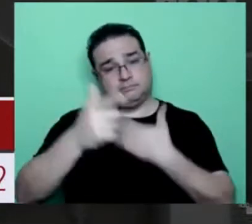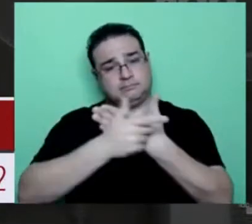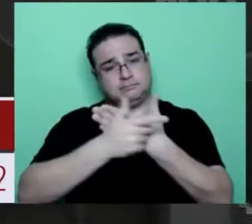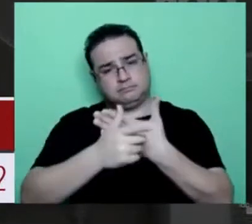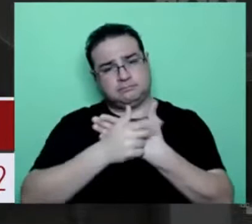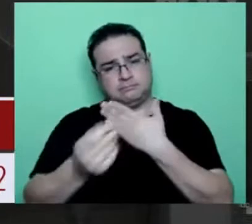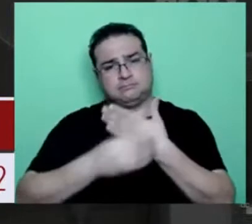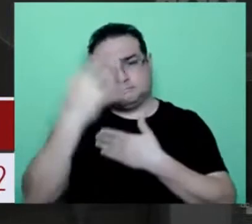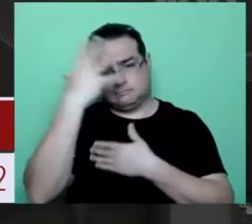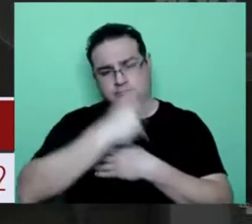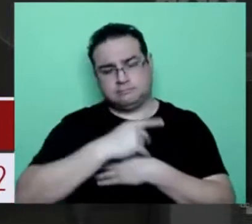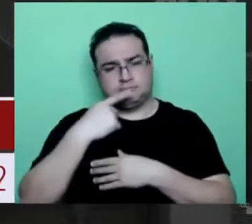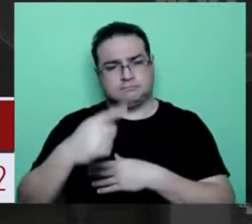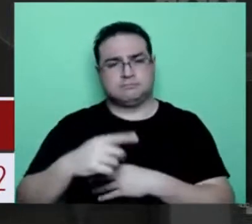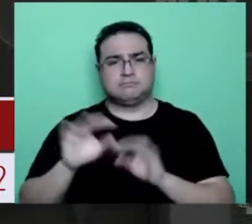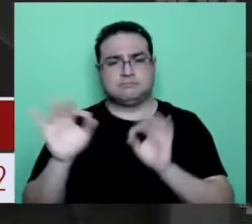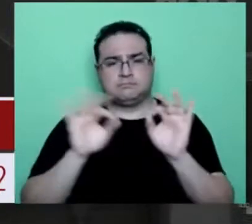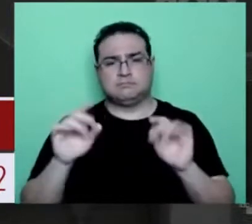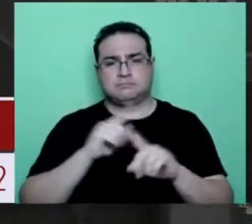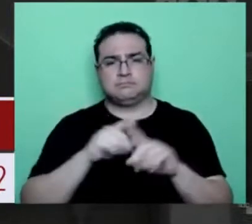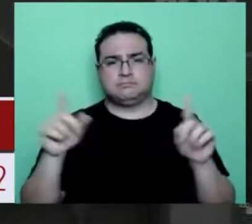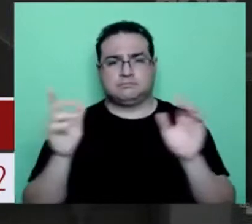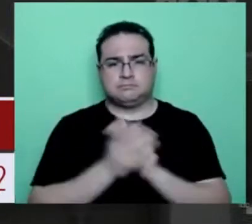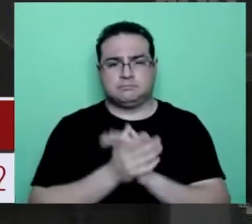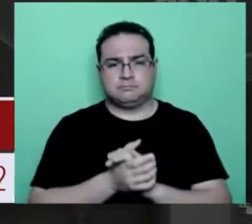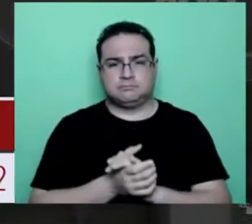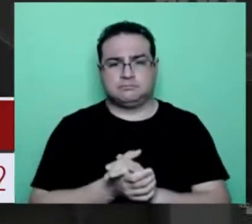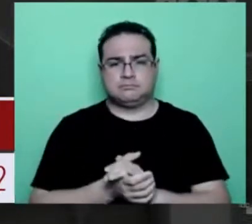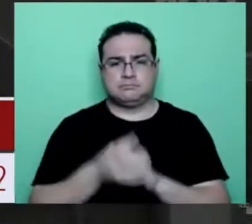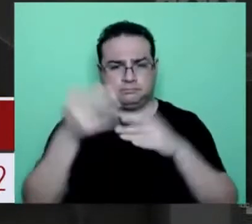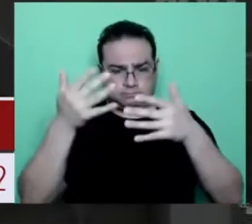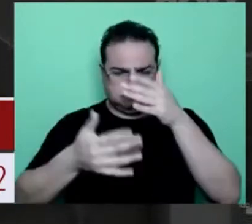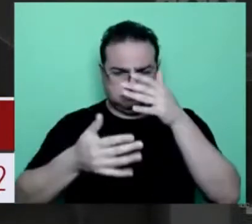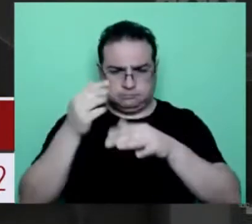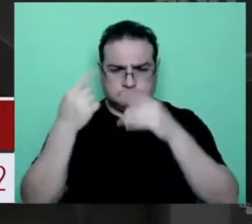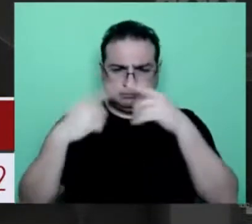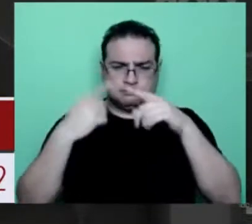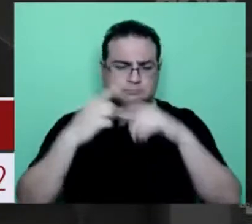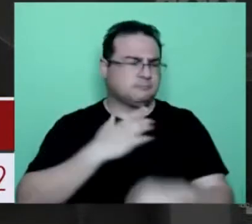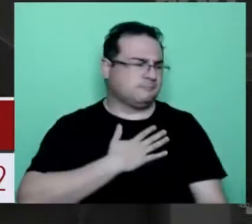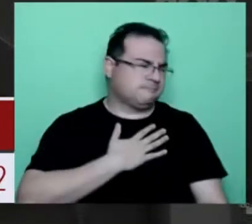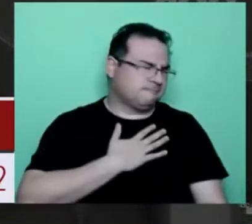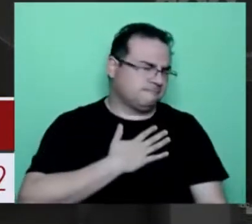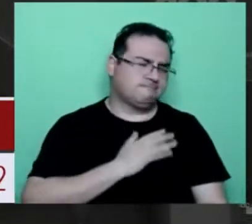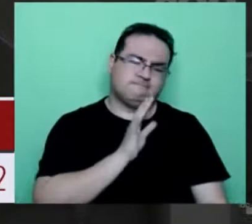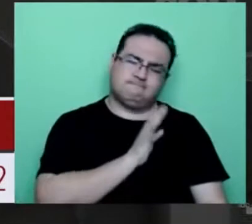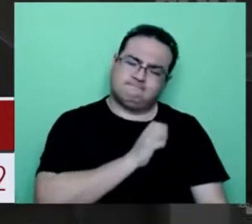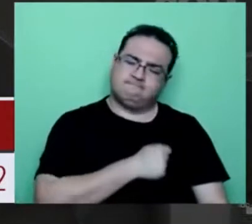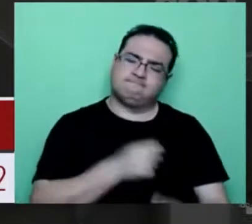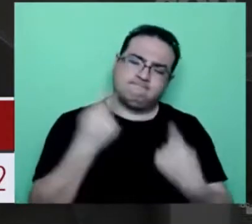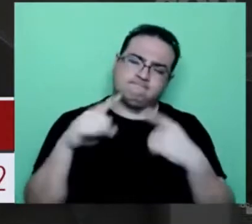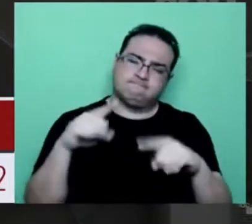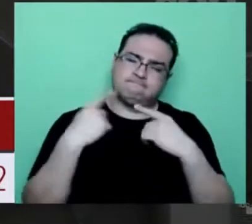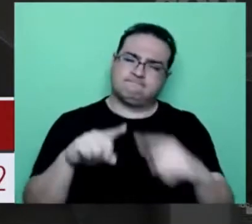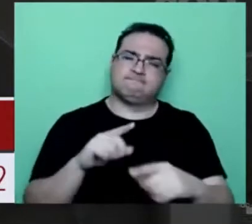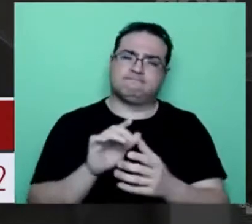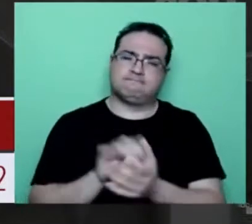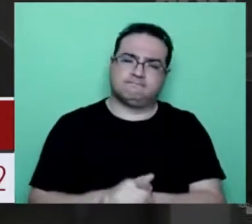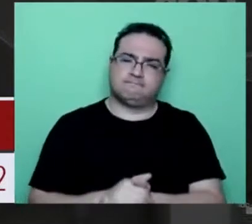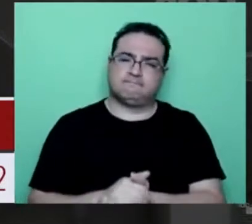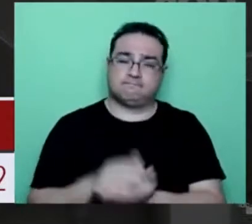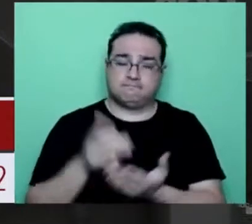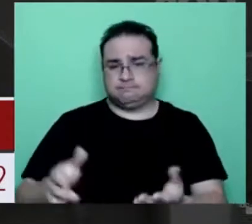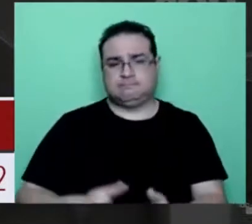que é bonitinha, mas não vai enfeitar, não. É para incomodar. E eu adoro incomodar. Sabe, então eu garanto para